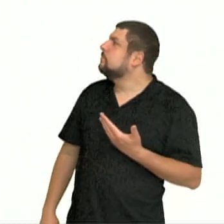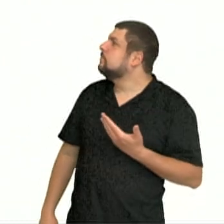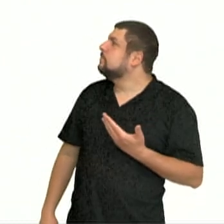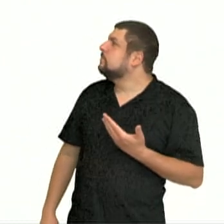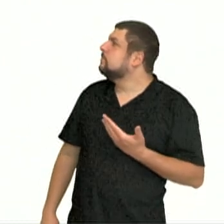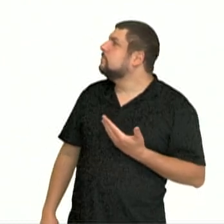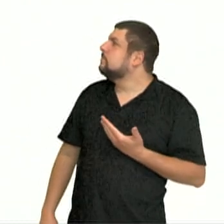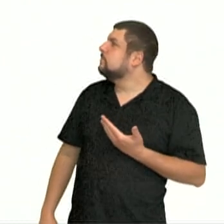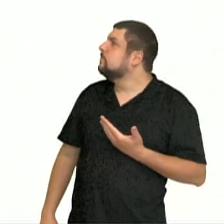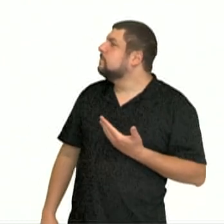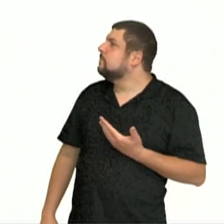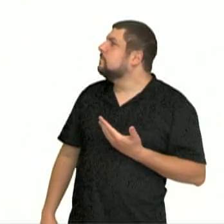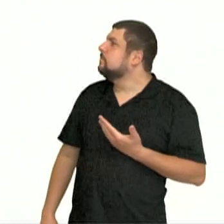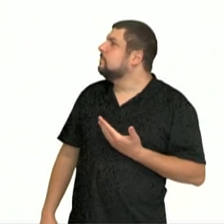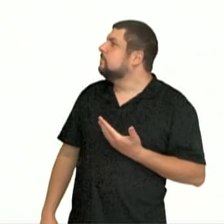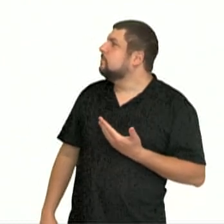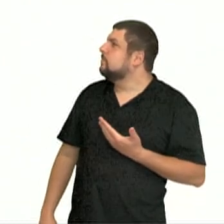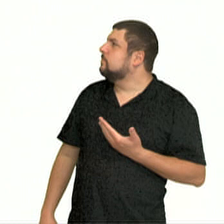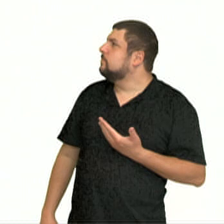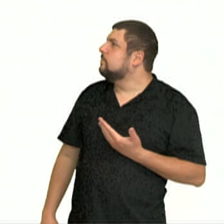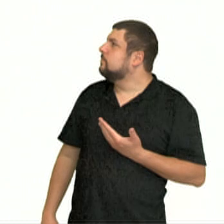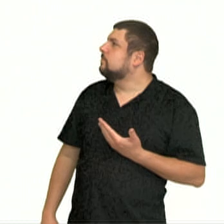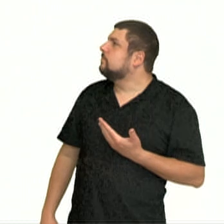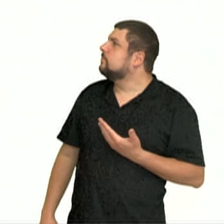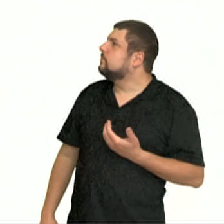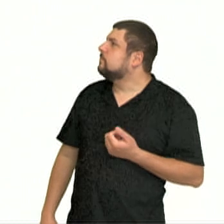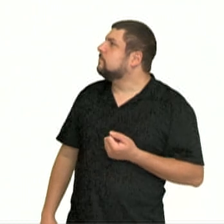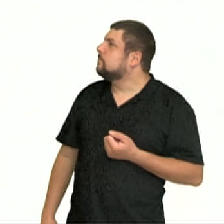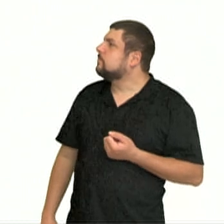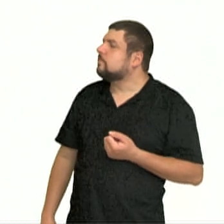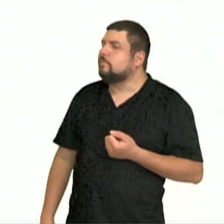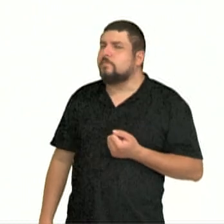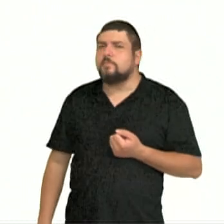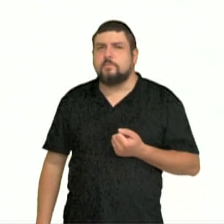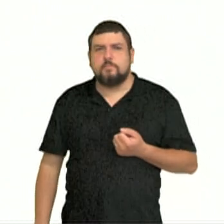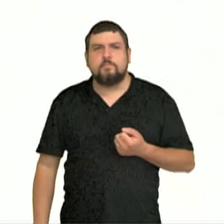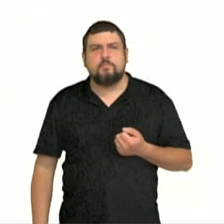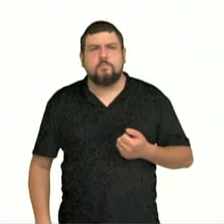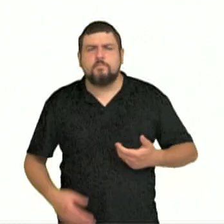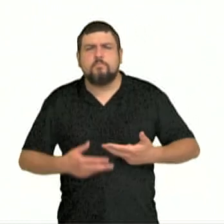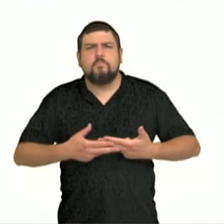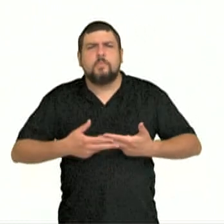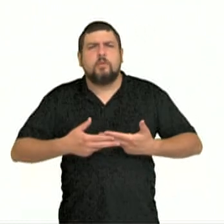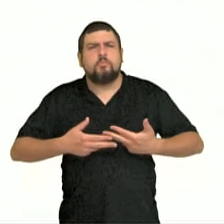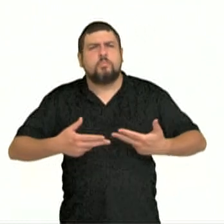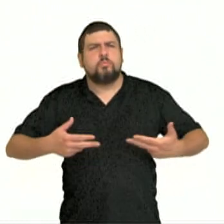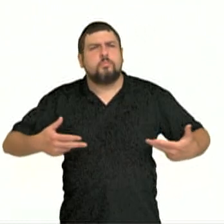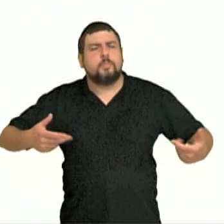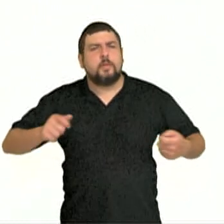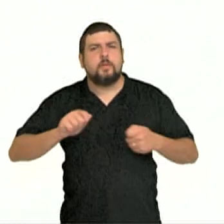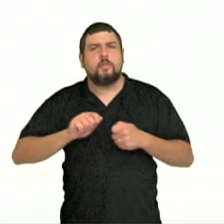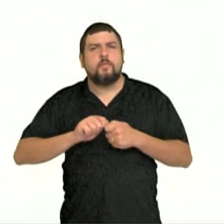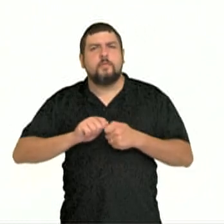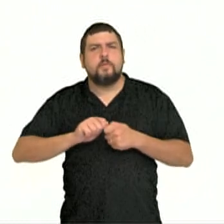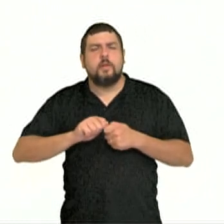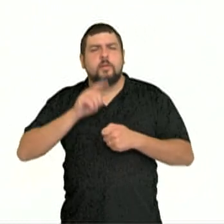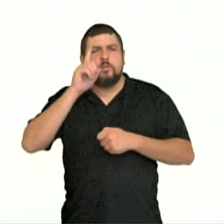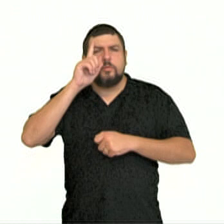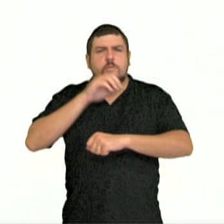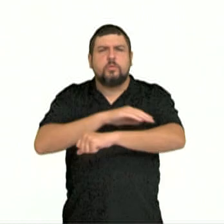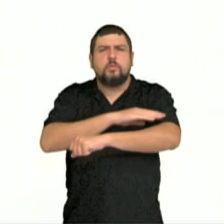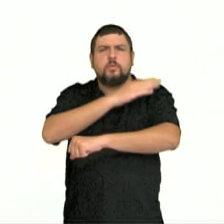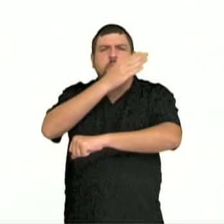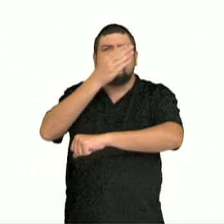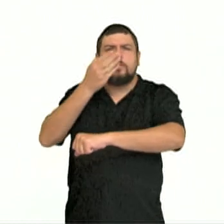coisas a nossa realidade possui, quantas atividades nós realizamos durante o nosso dia, quantas formas